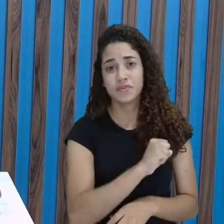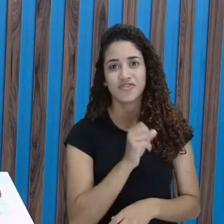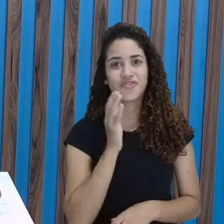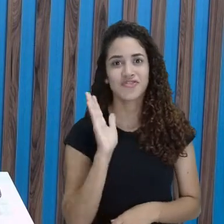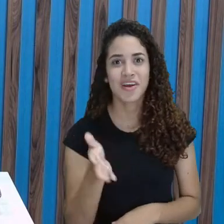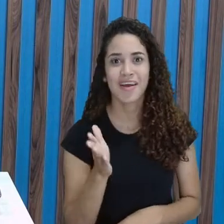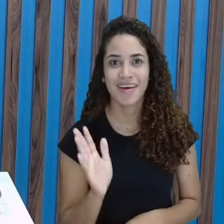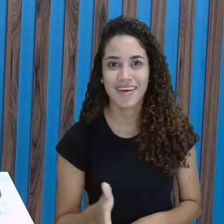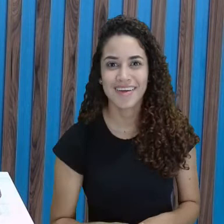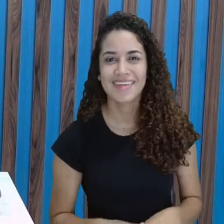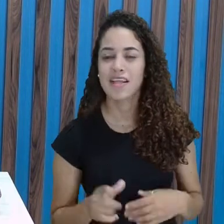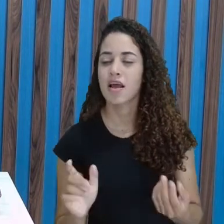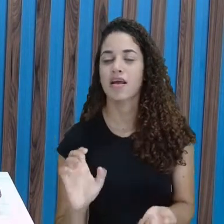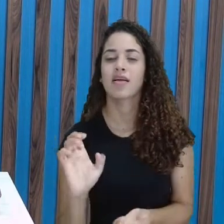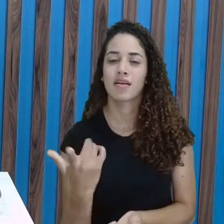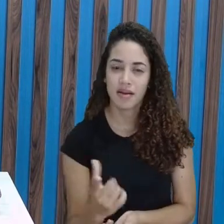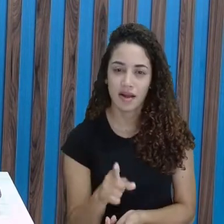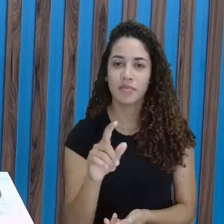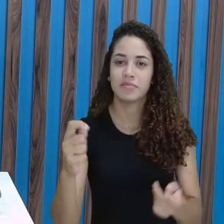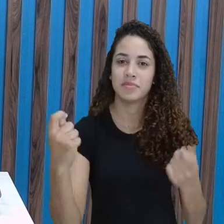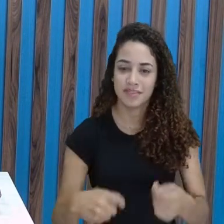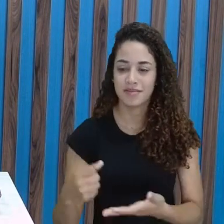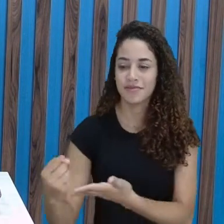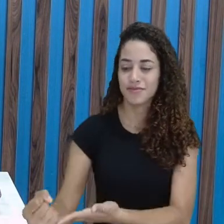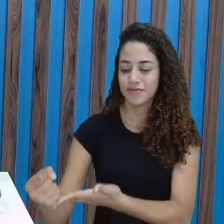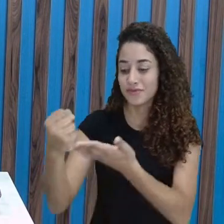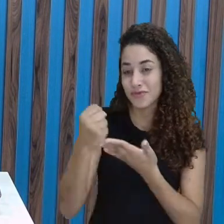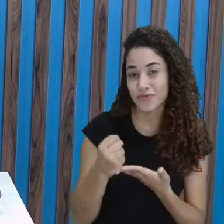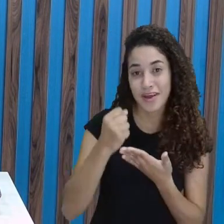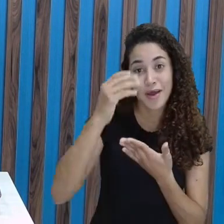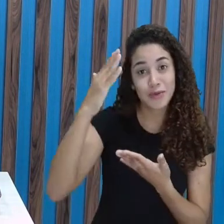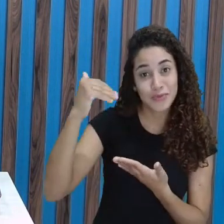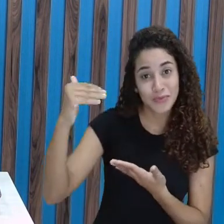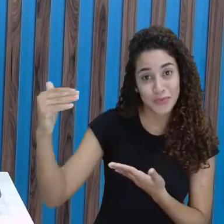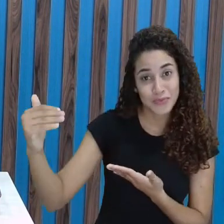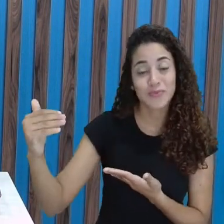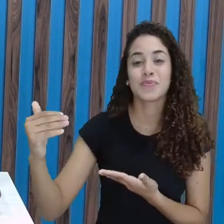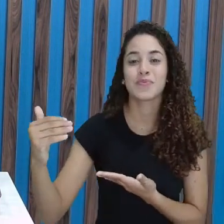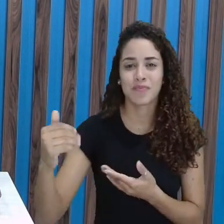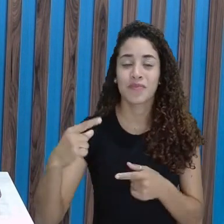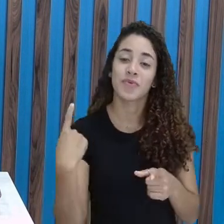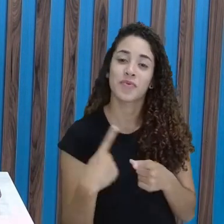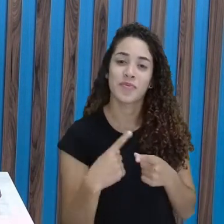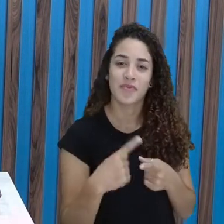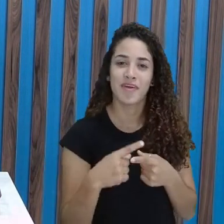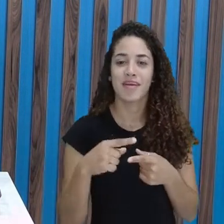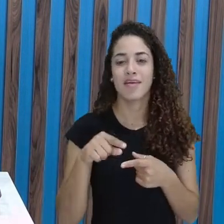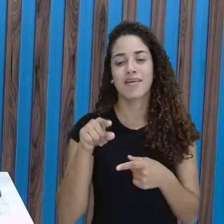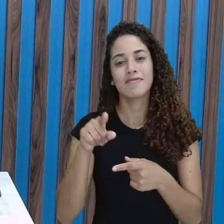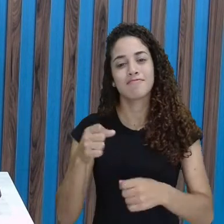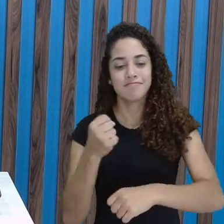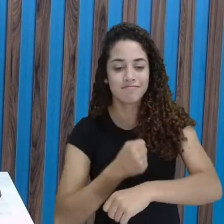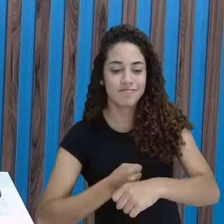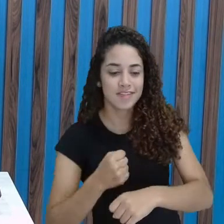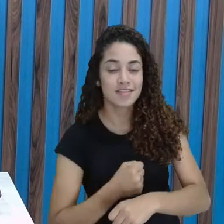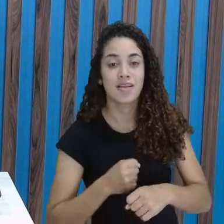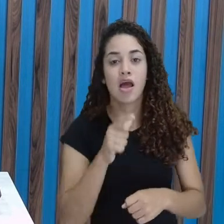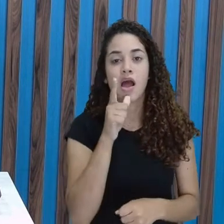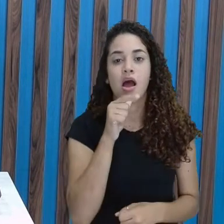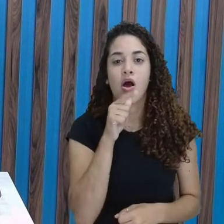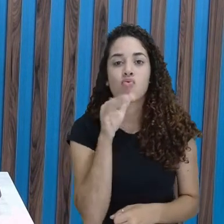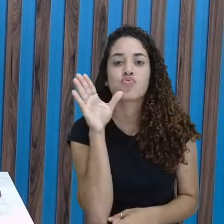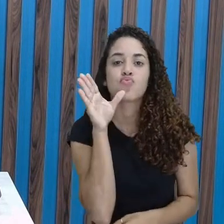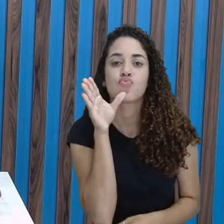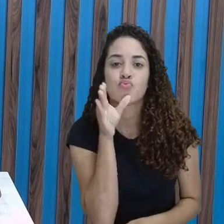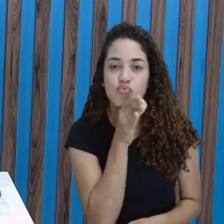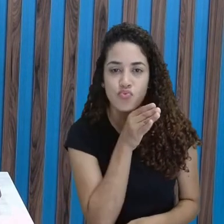Agora, claro, precisa da ajuda de um adulto. Porque pra fazer a gelatina, colocamos também água quente. E